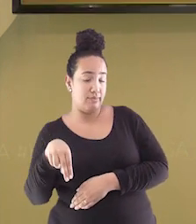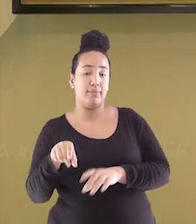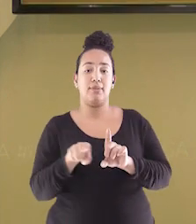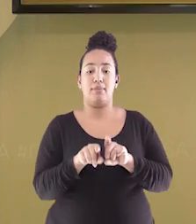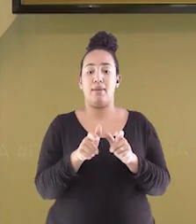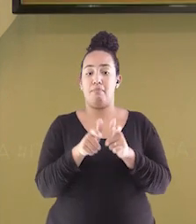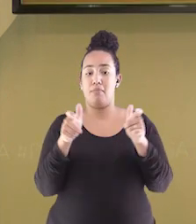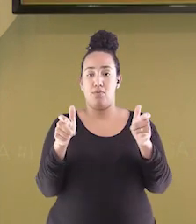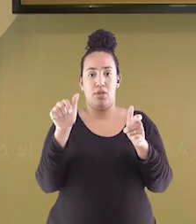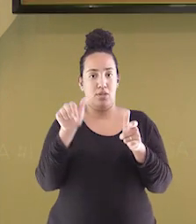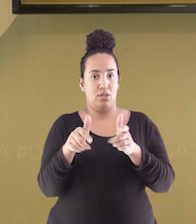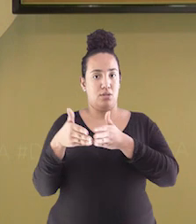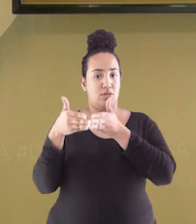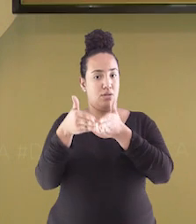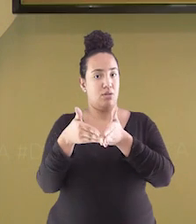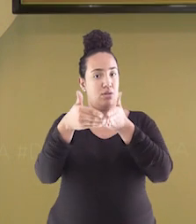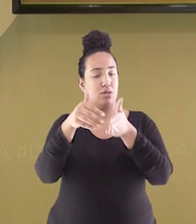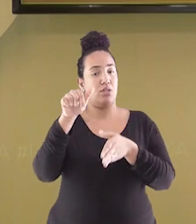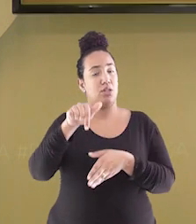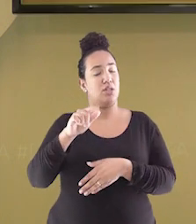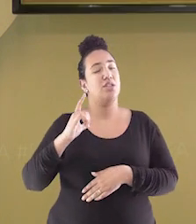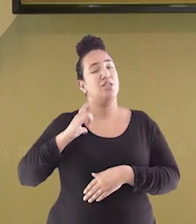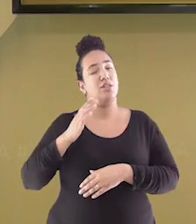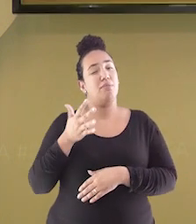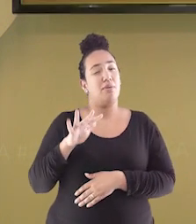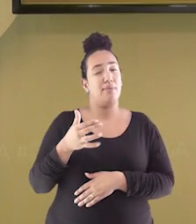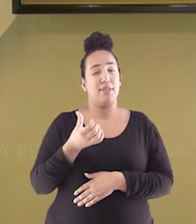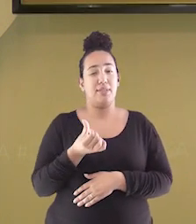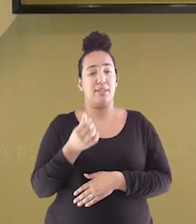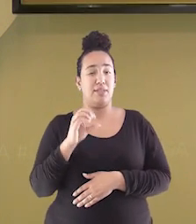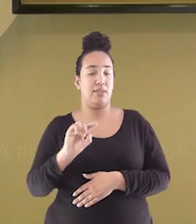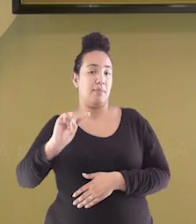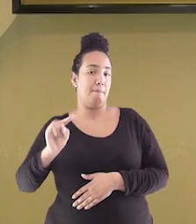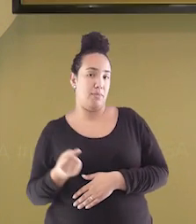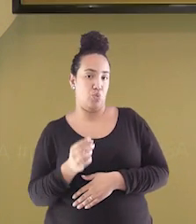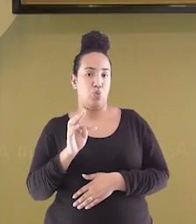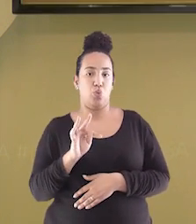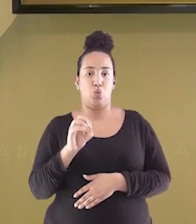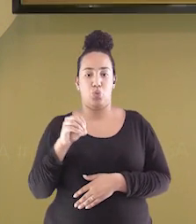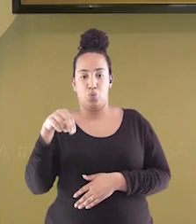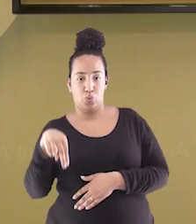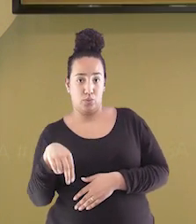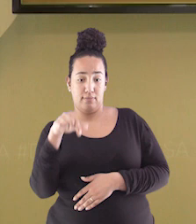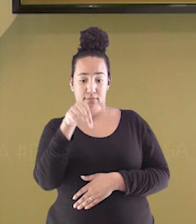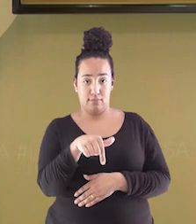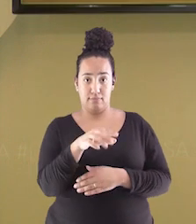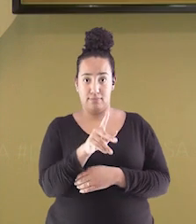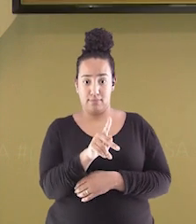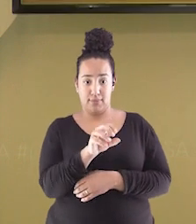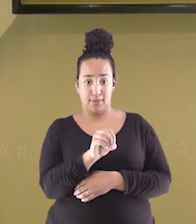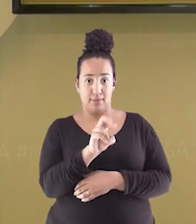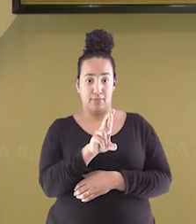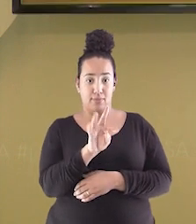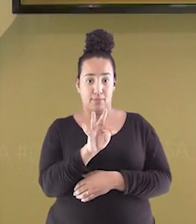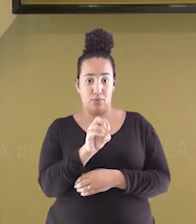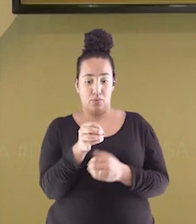a maioria da frota na época tivesse no máximo 60 mil toneladas. Sua inauguração